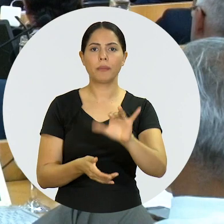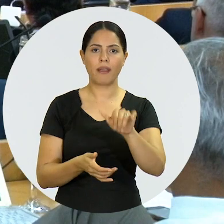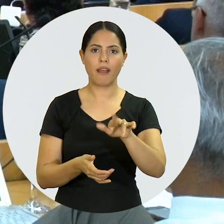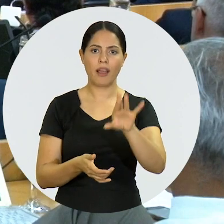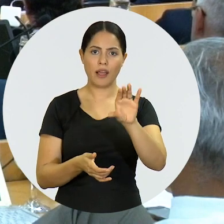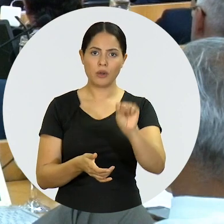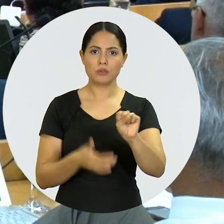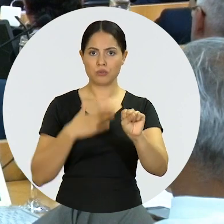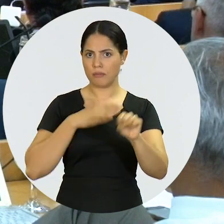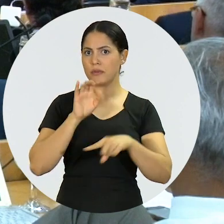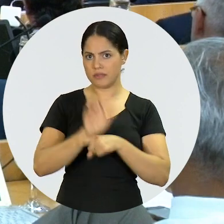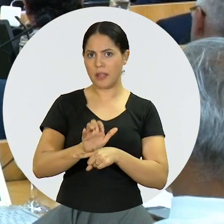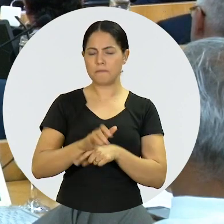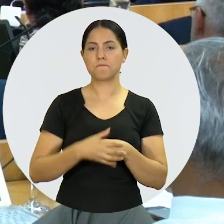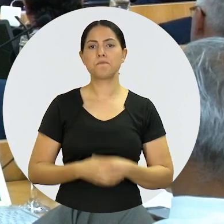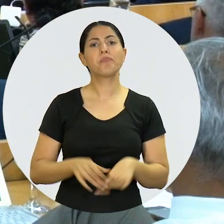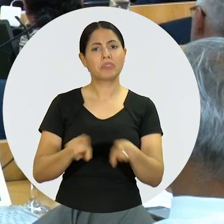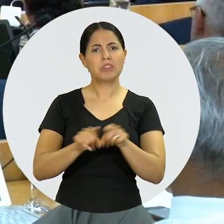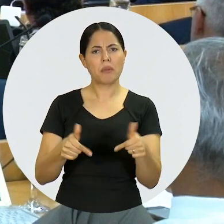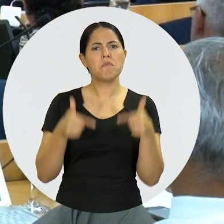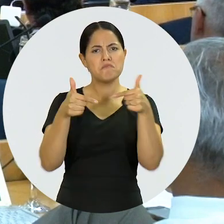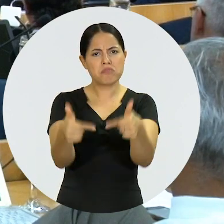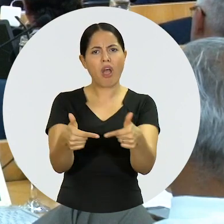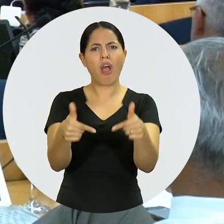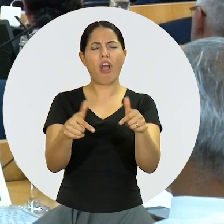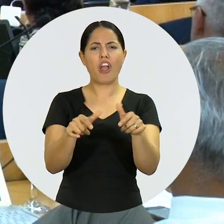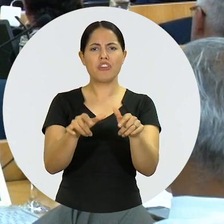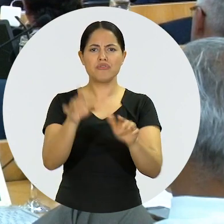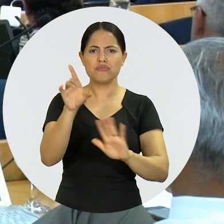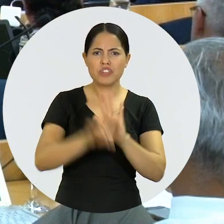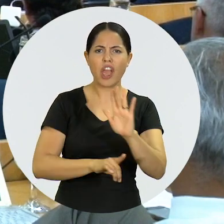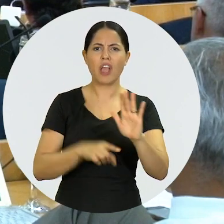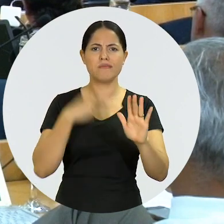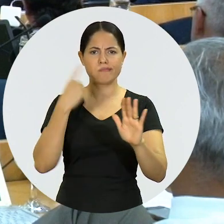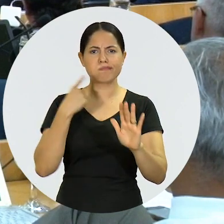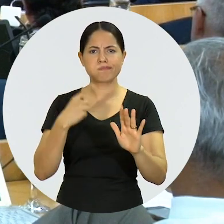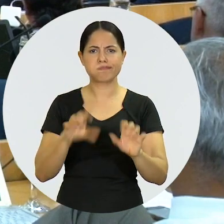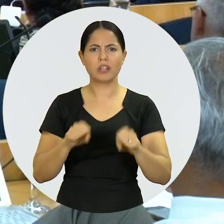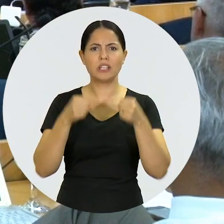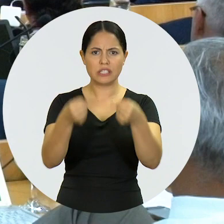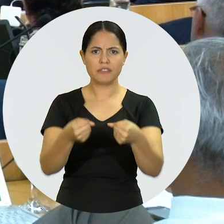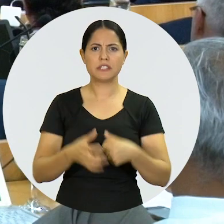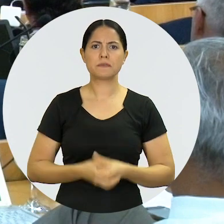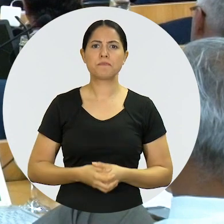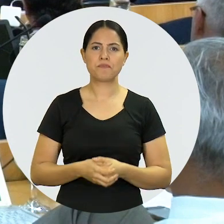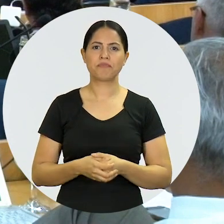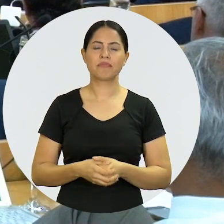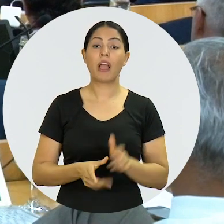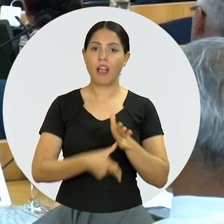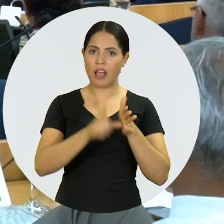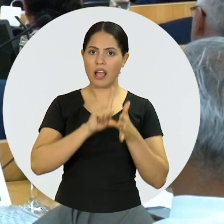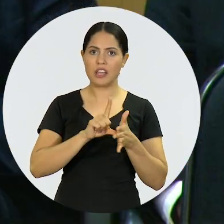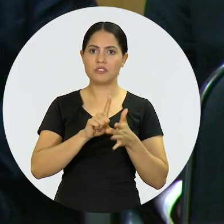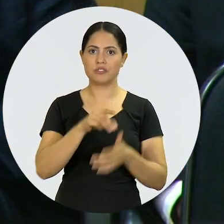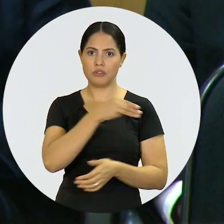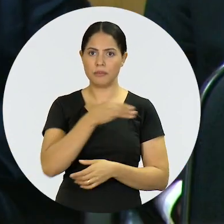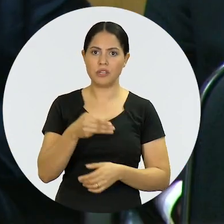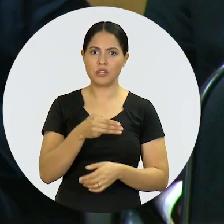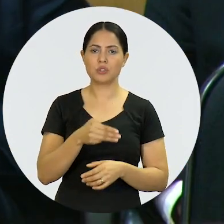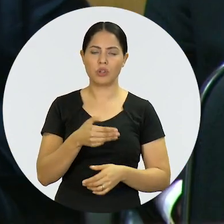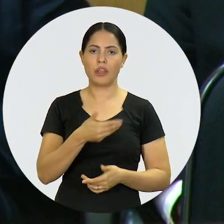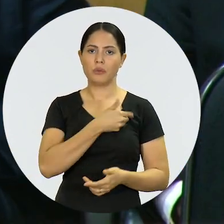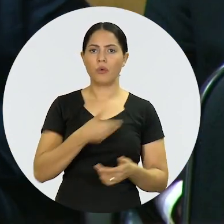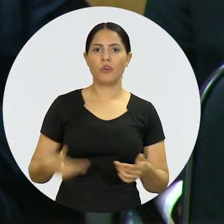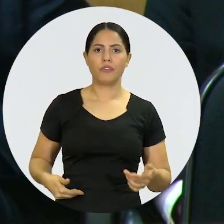Carlos Marum, que era do meu estado e que era um bravo defensor das causas da advocacia, antes de se tornar ministro, no governo